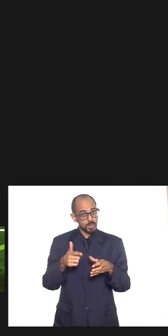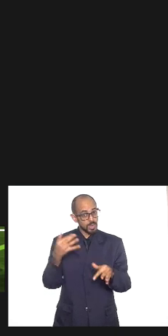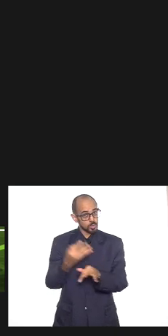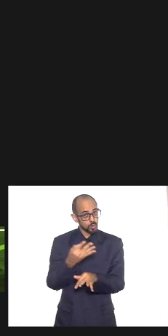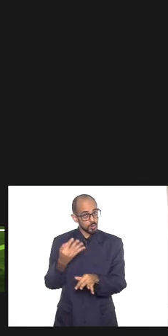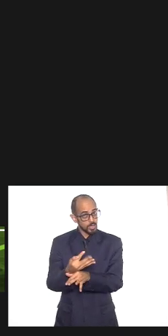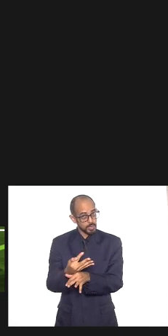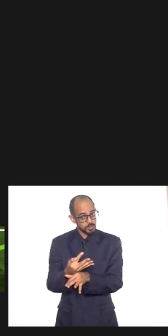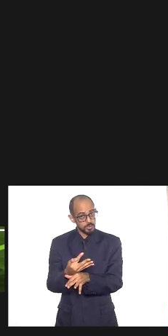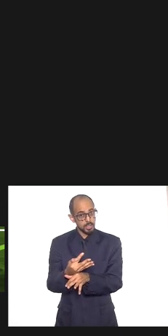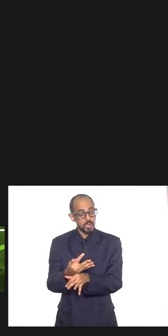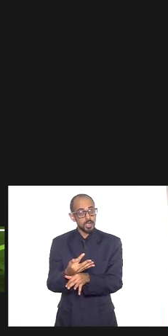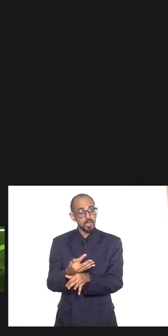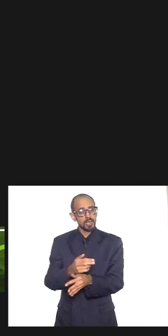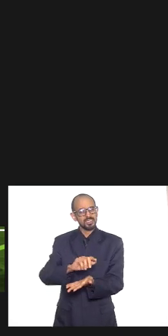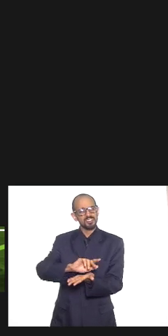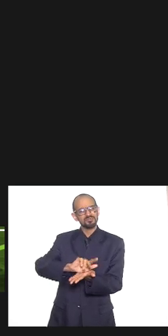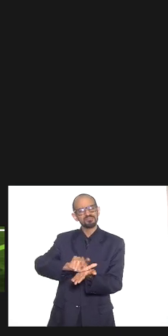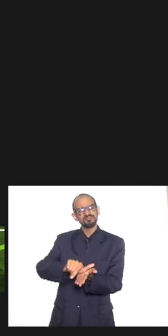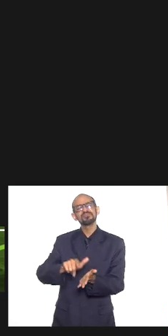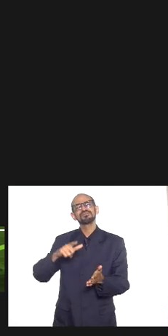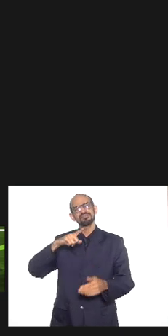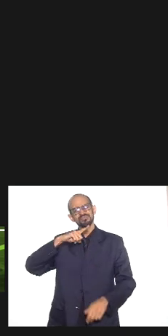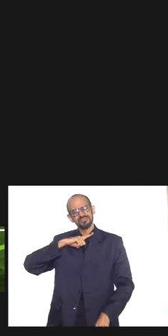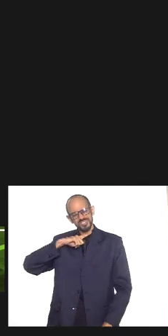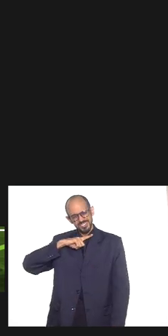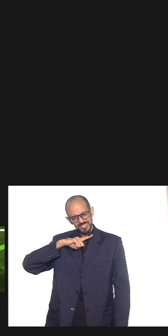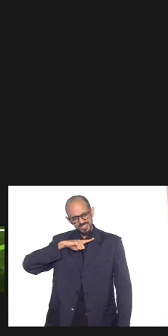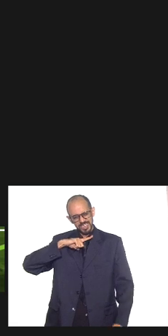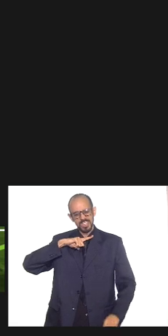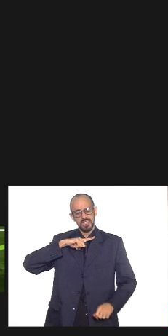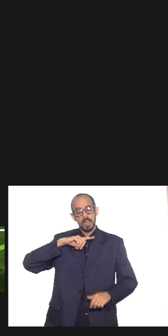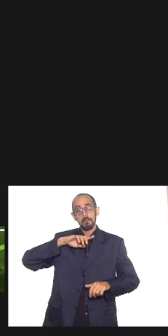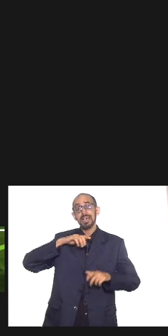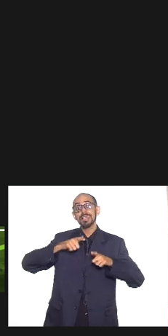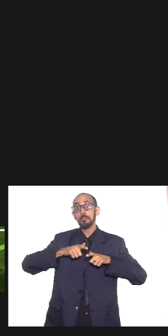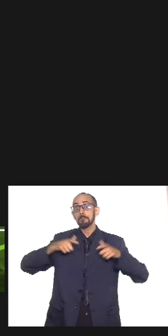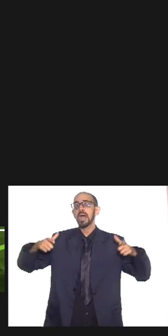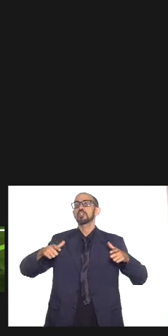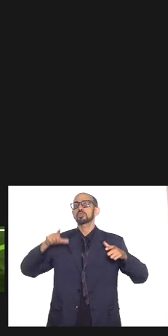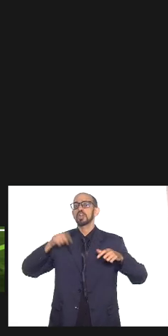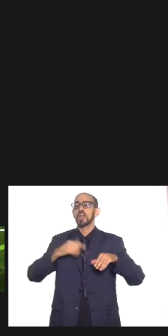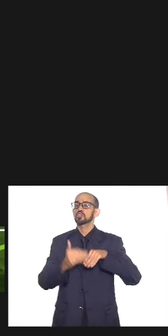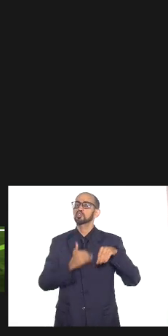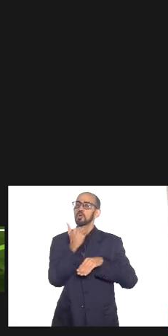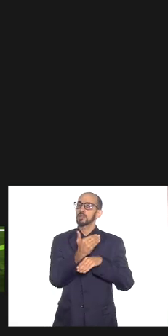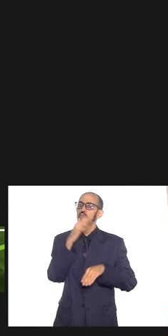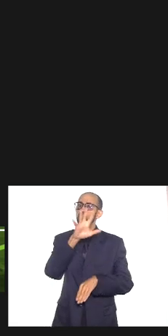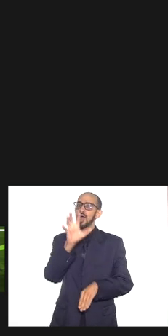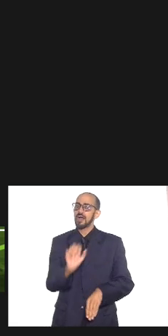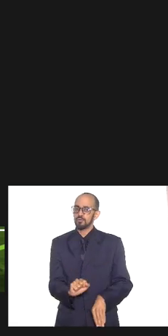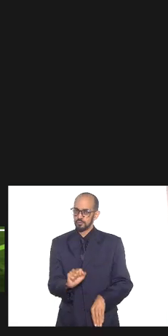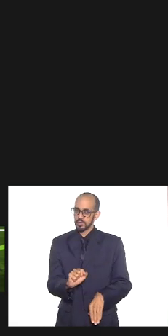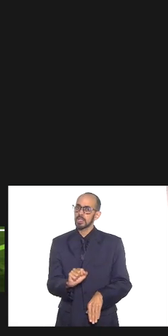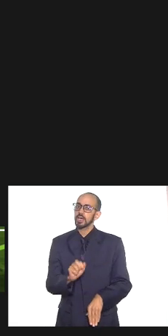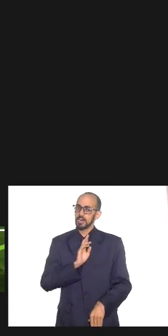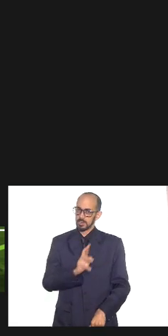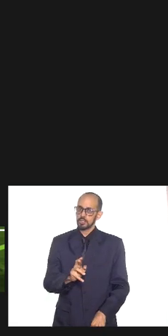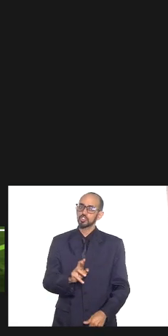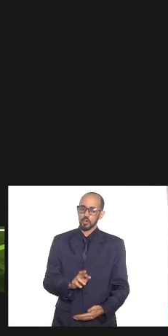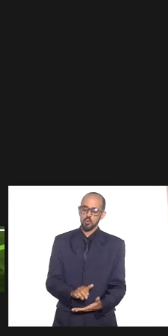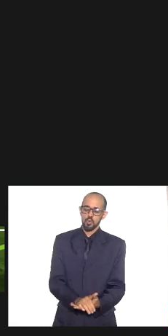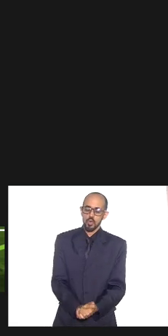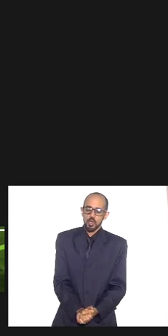a diversidade existiu mas sim a ampla concentração religiões de matriz africana a observação que eu trago também